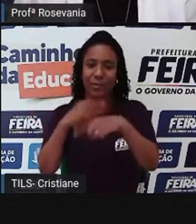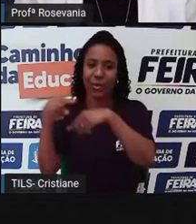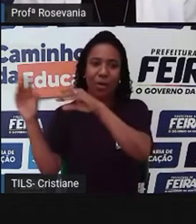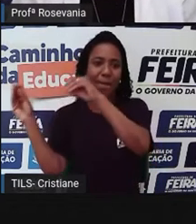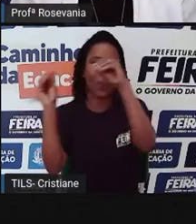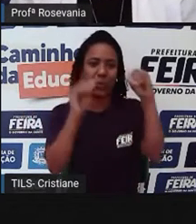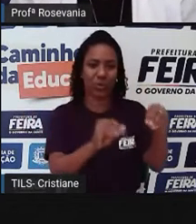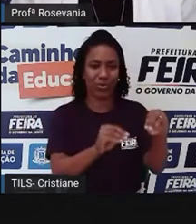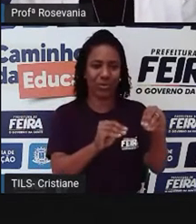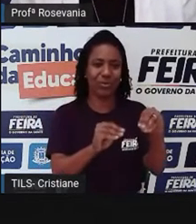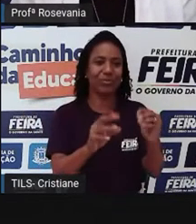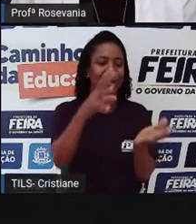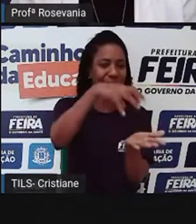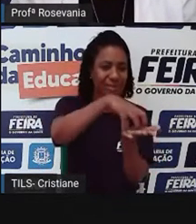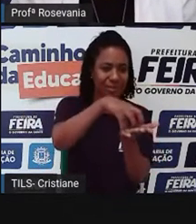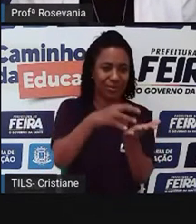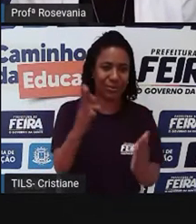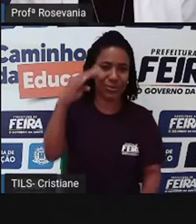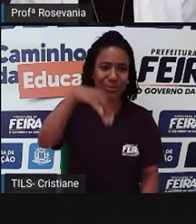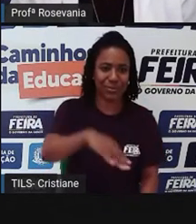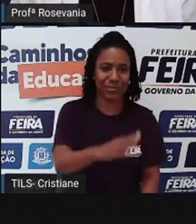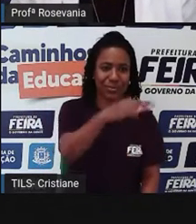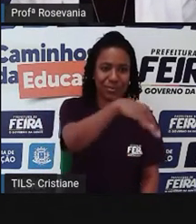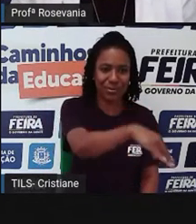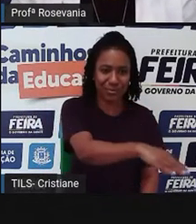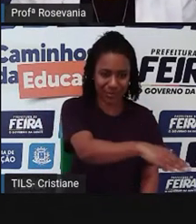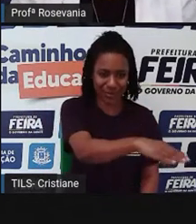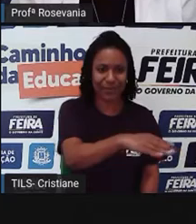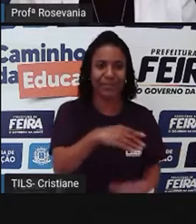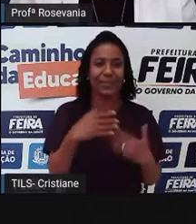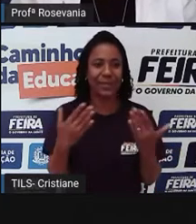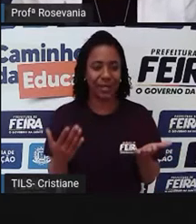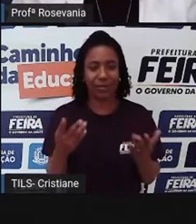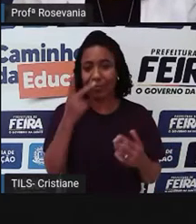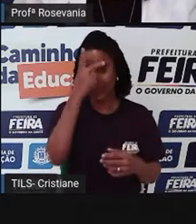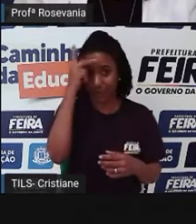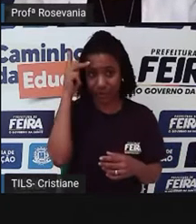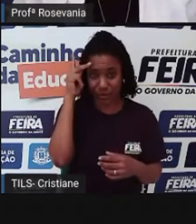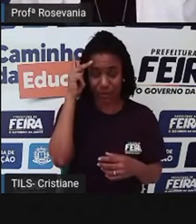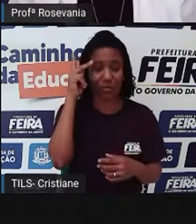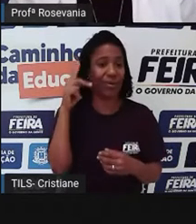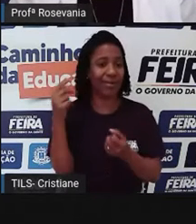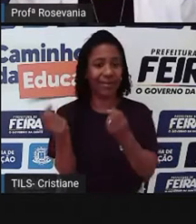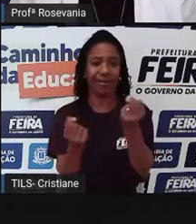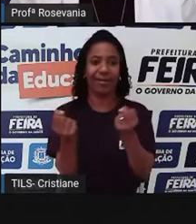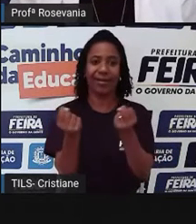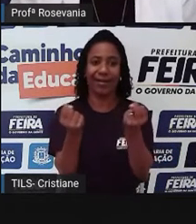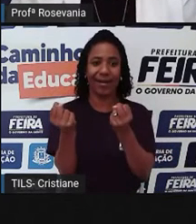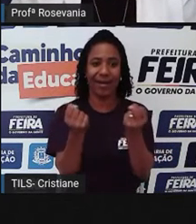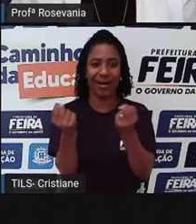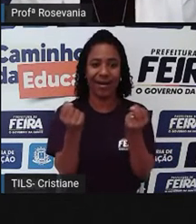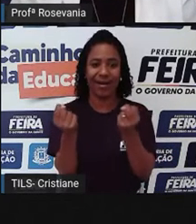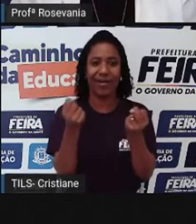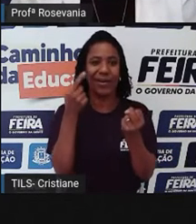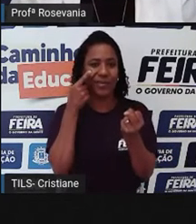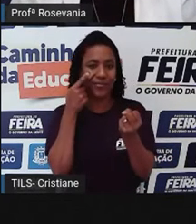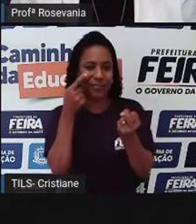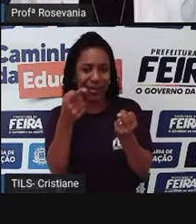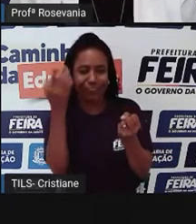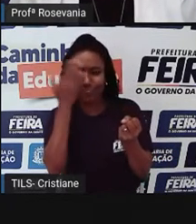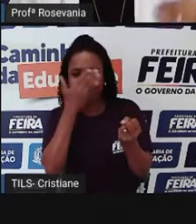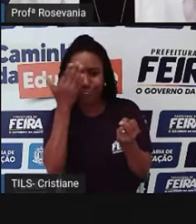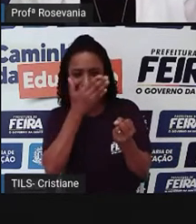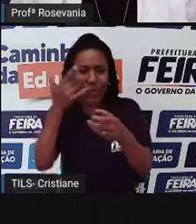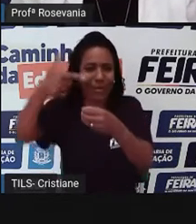Mas a gente, né, tinha tudo aí, inclusive quem tinha carro só abastecia nesse lugar. Não dá para ver muito na